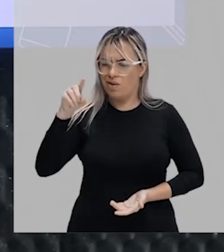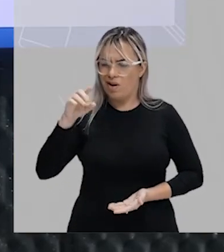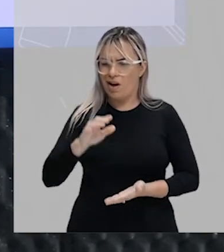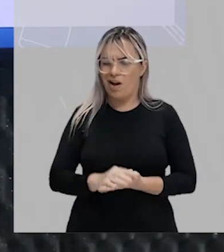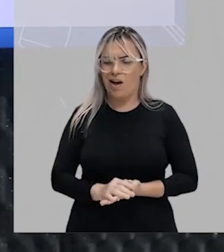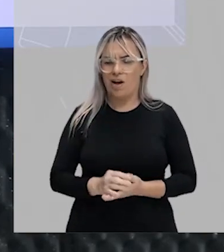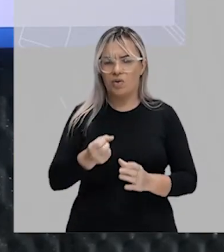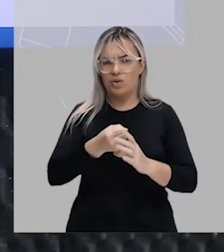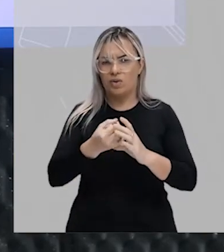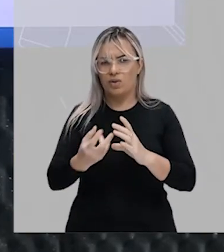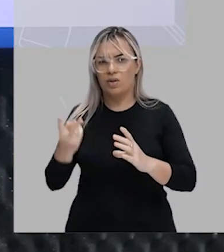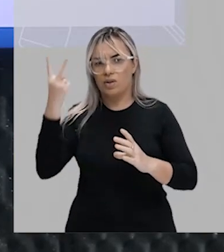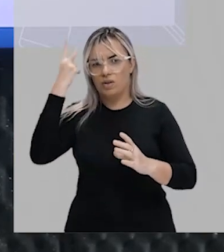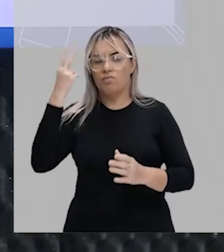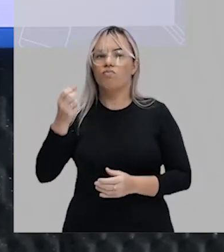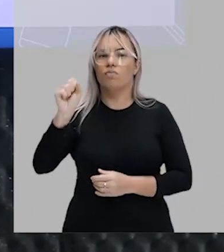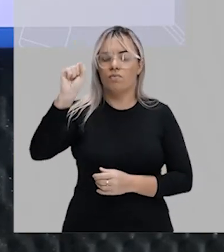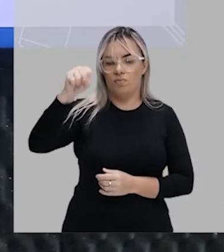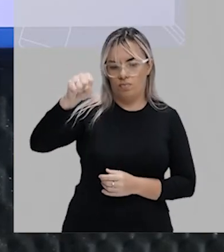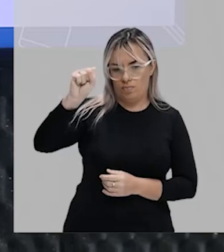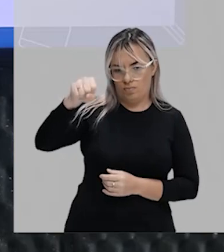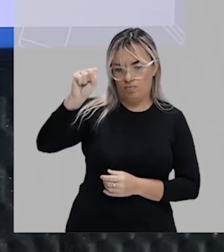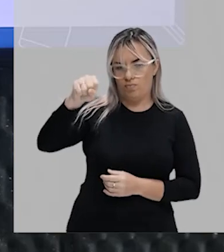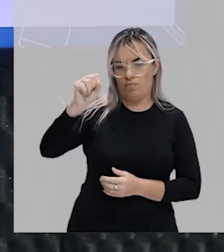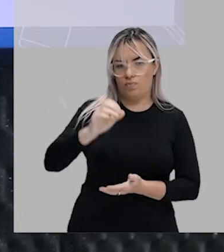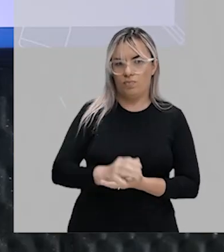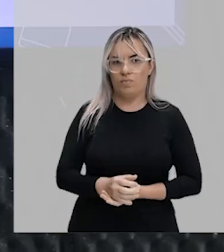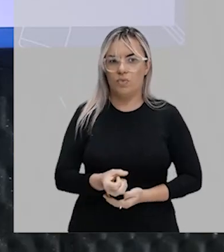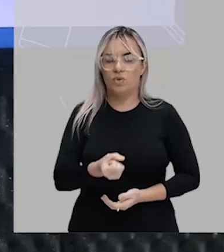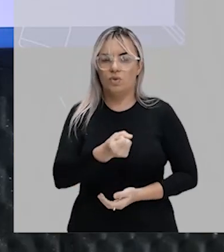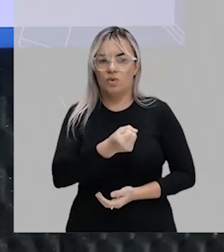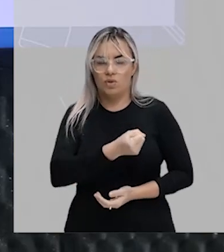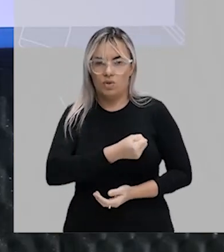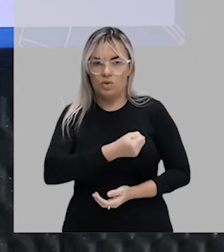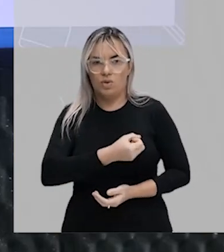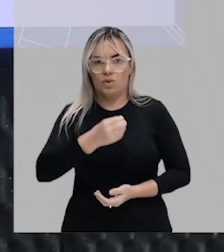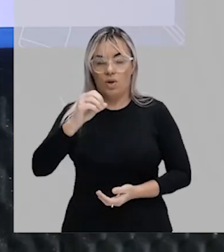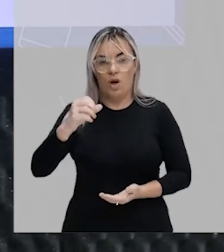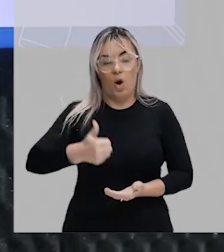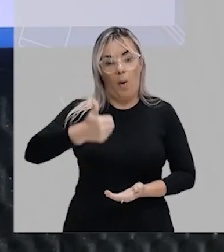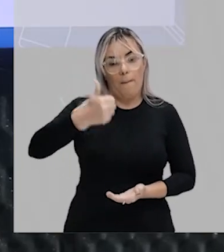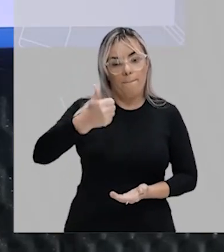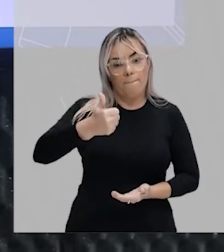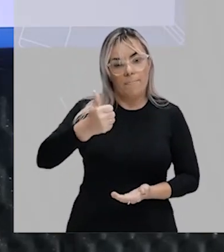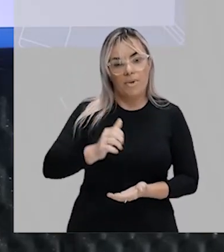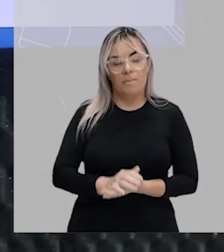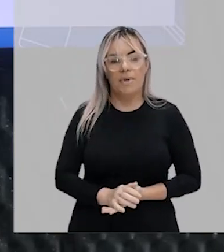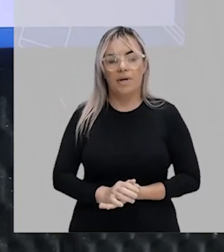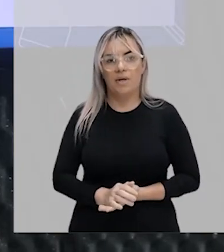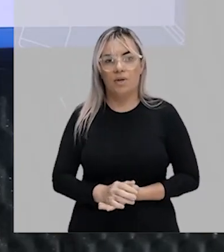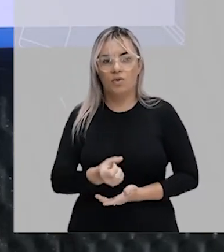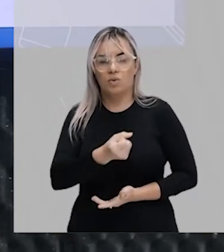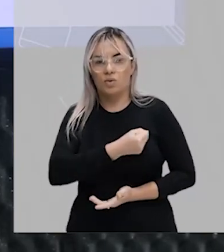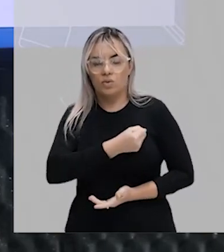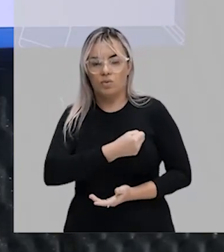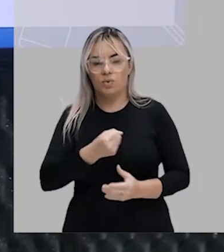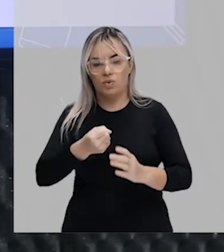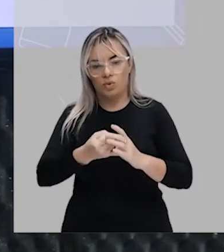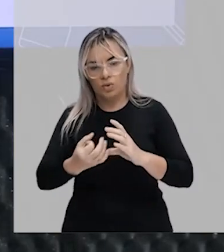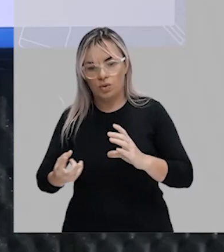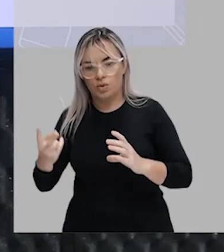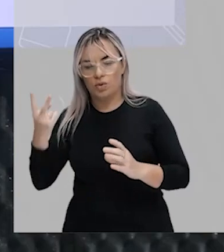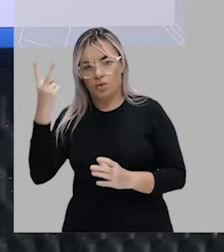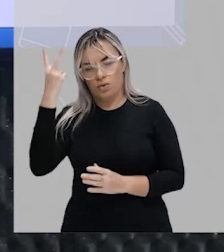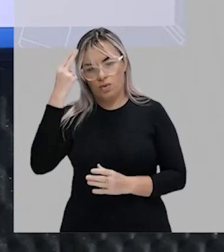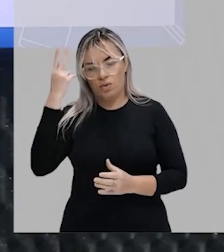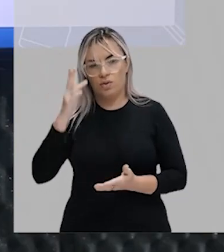zero é natural. No conjunto dos números naturais, o zero é o primeiro elemento, né? Então, tranquilíssimo, essa letra A,